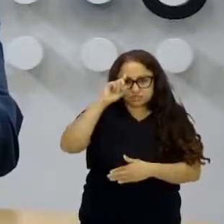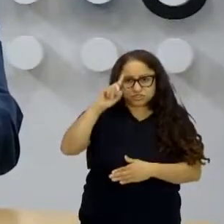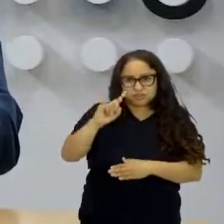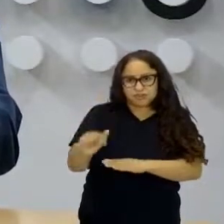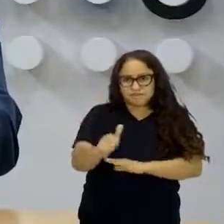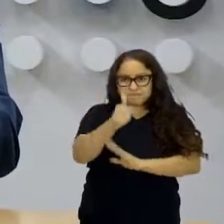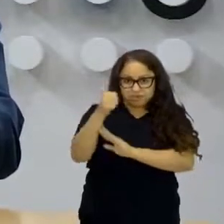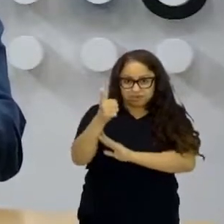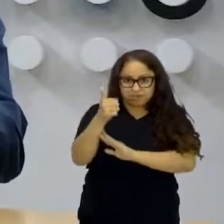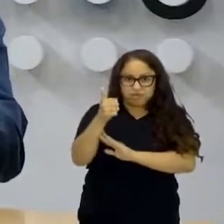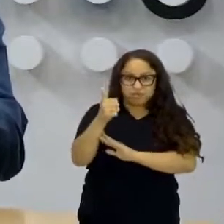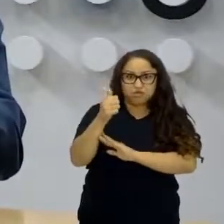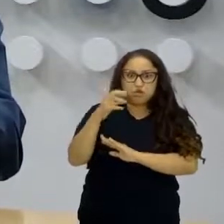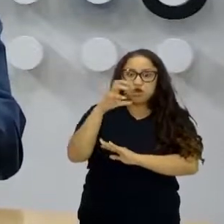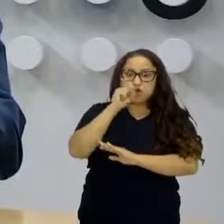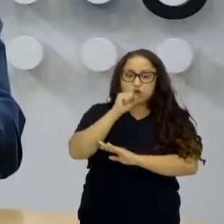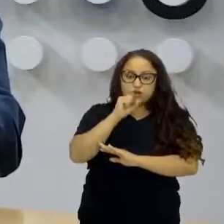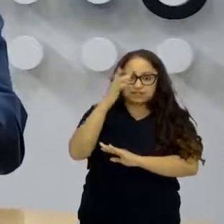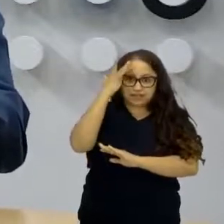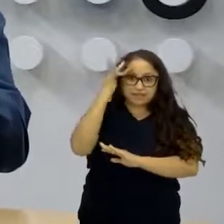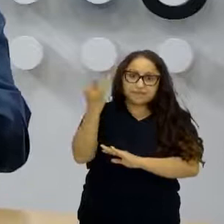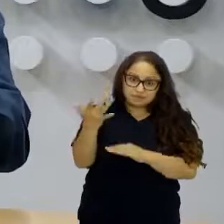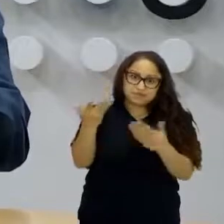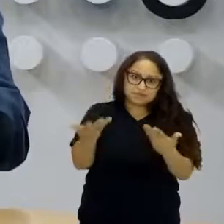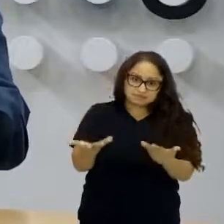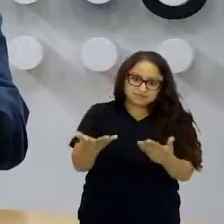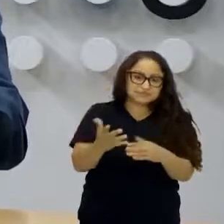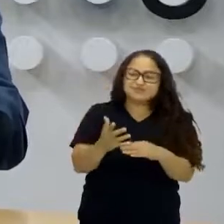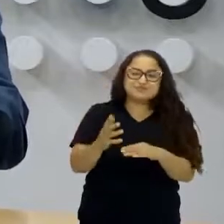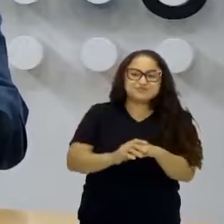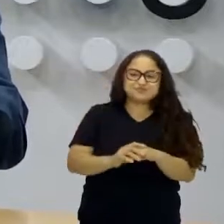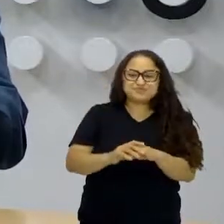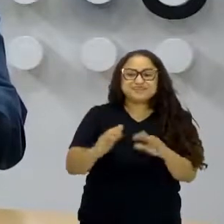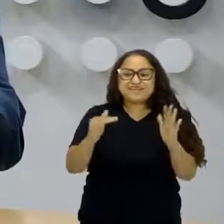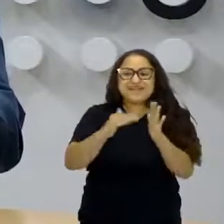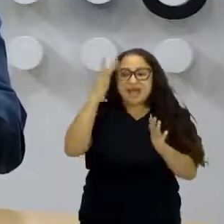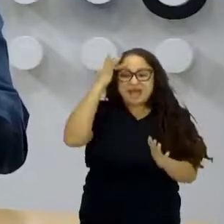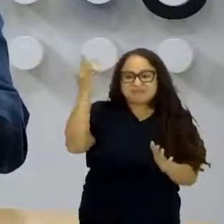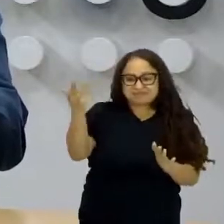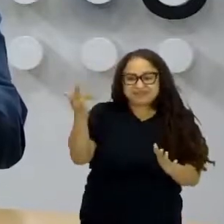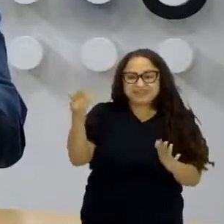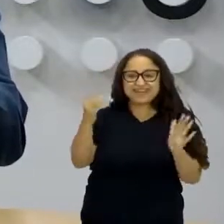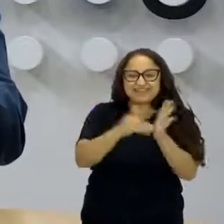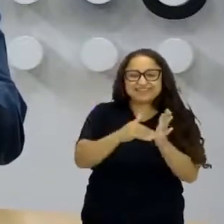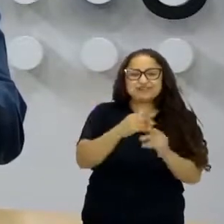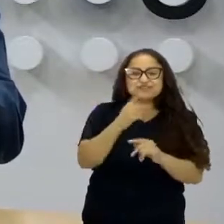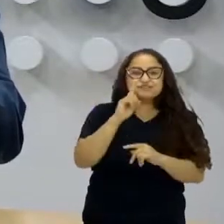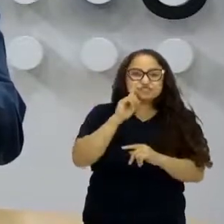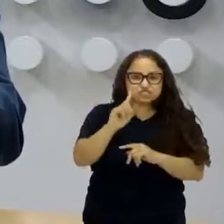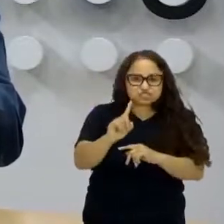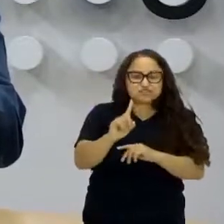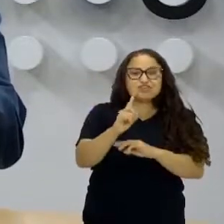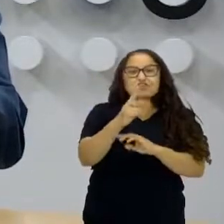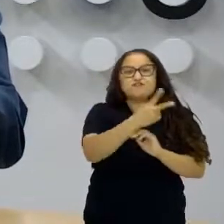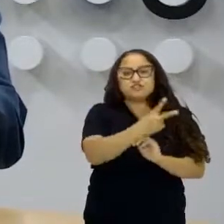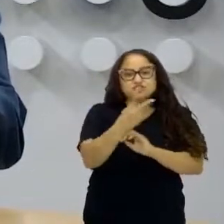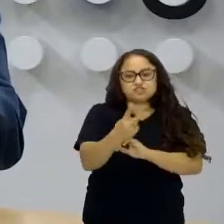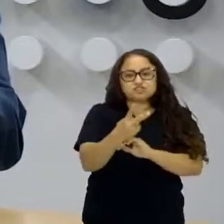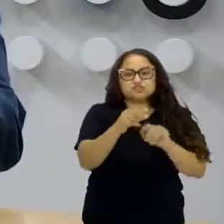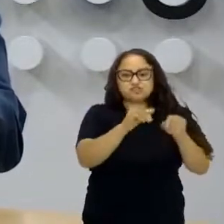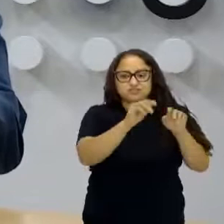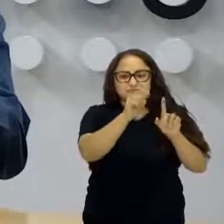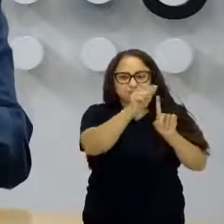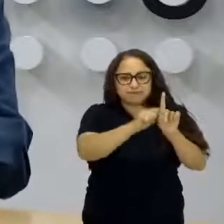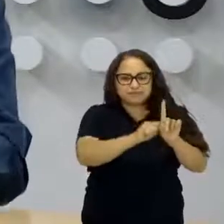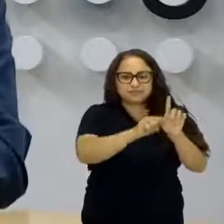próxima quarta-feira, mais conhecido como amanhã. E vai até o dia 22 de setembro. Basta acessar a sede e clicar